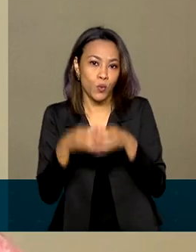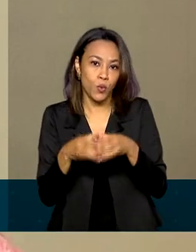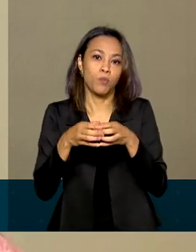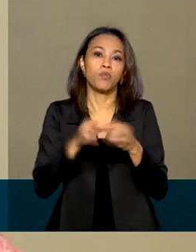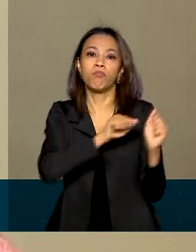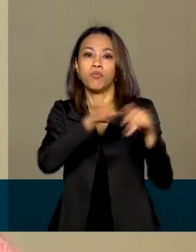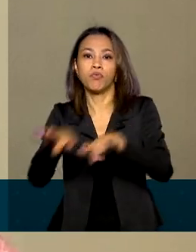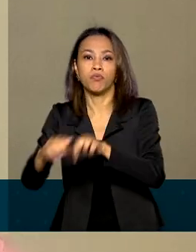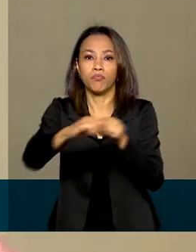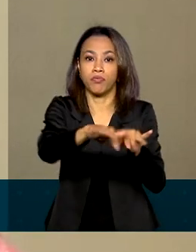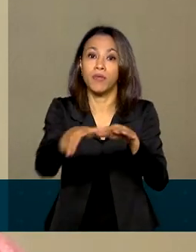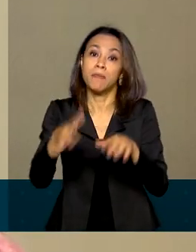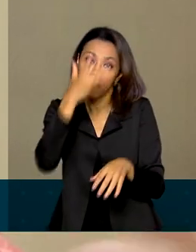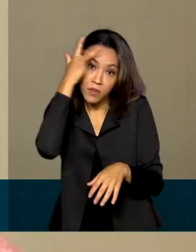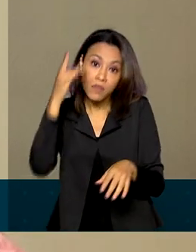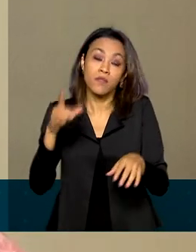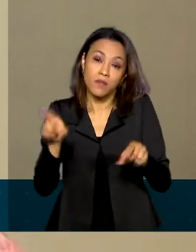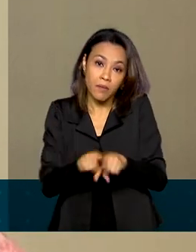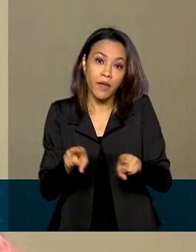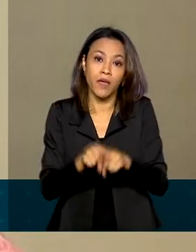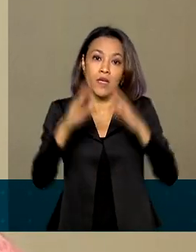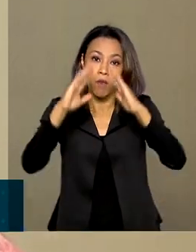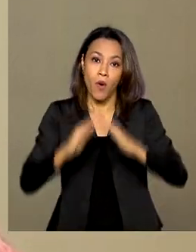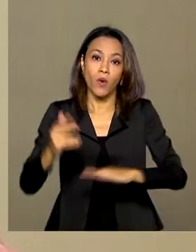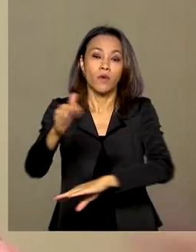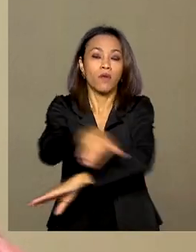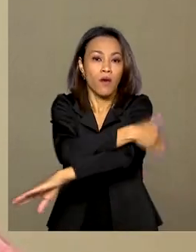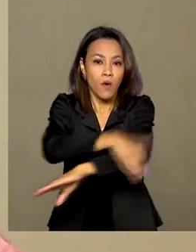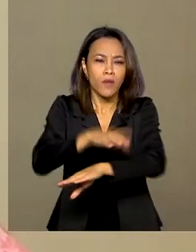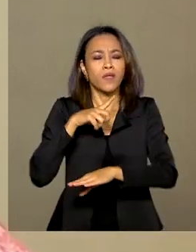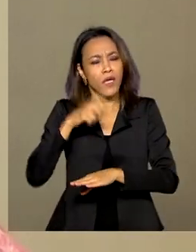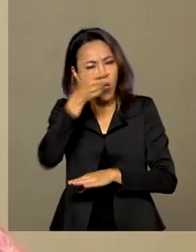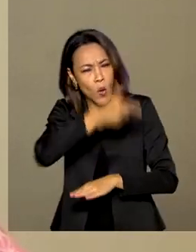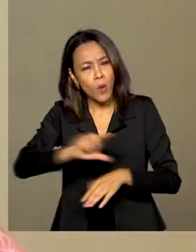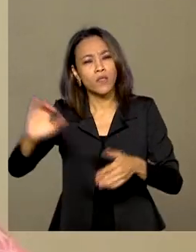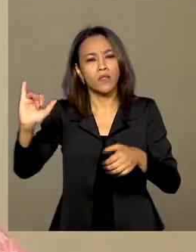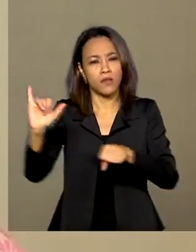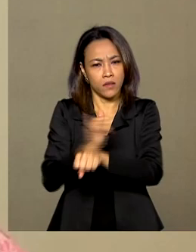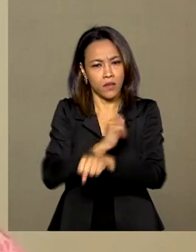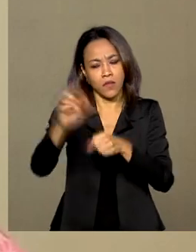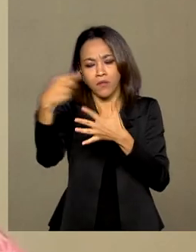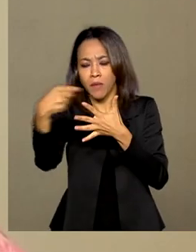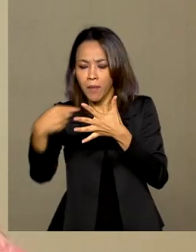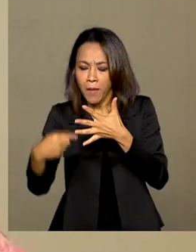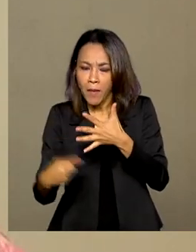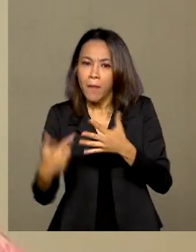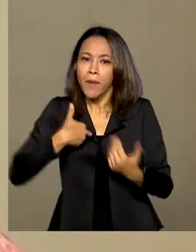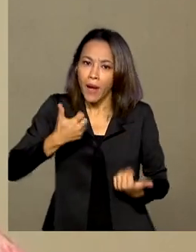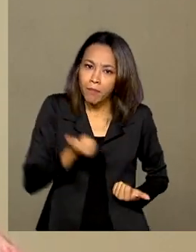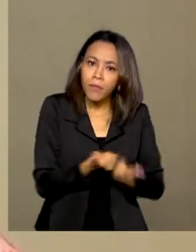populações em situação de rua. Então tem outras ações também previstas para além do apoio à migração venezuelana.